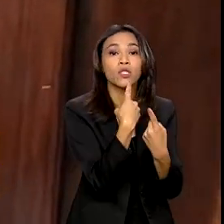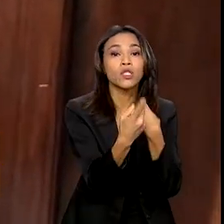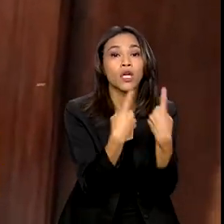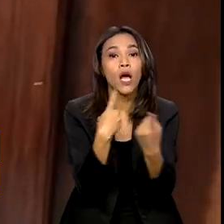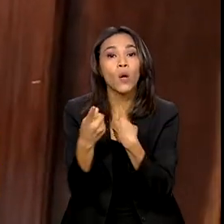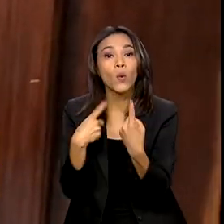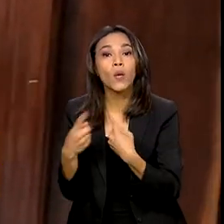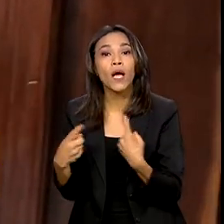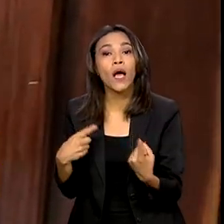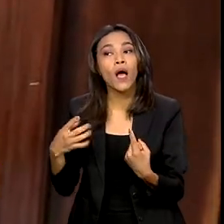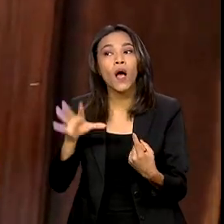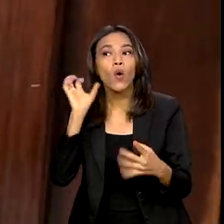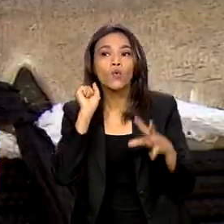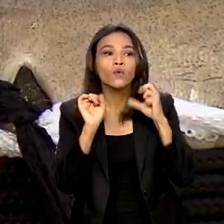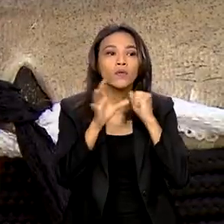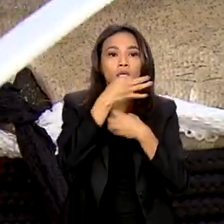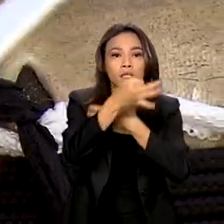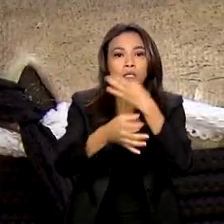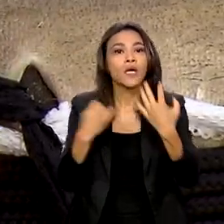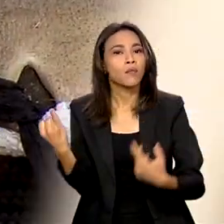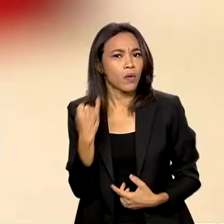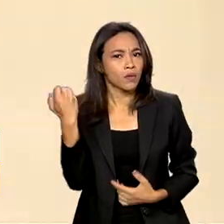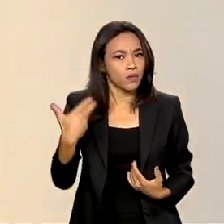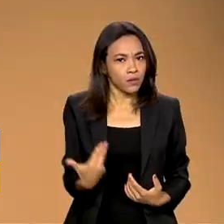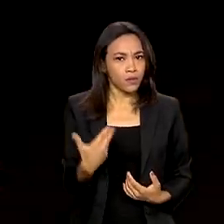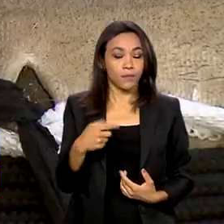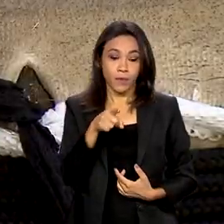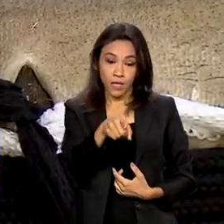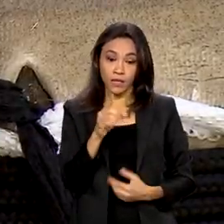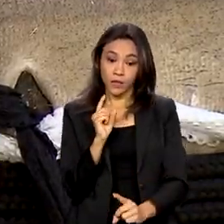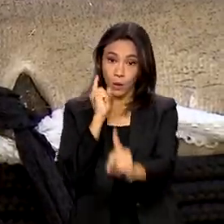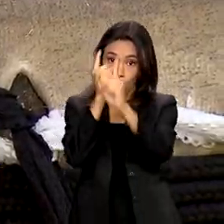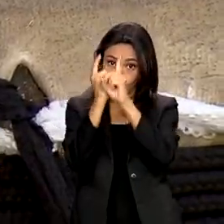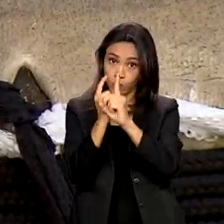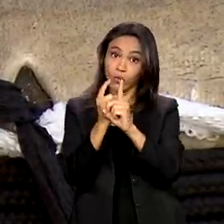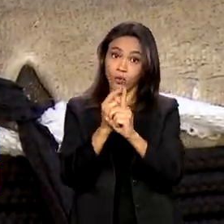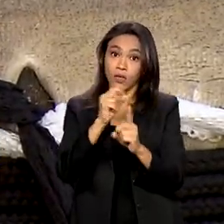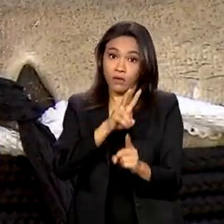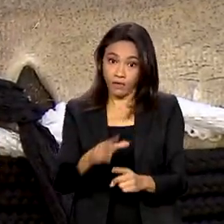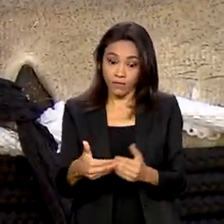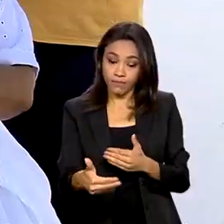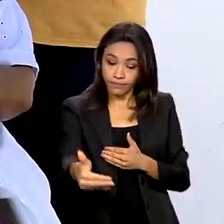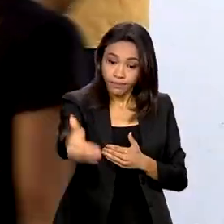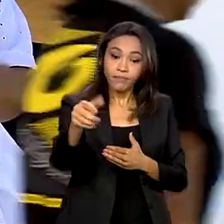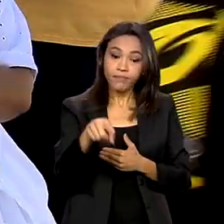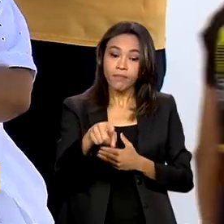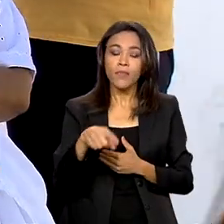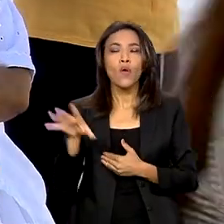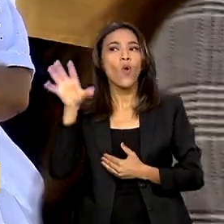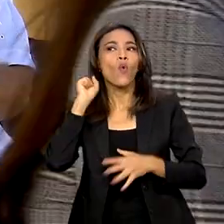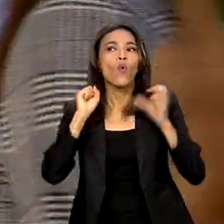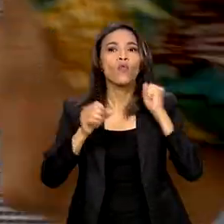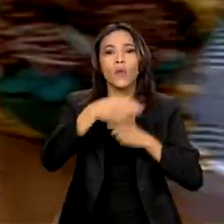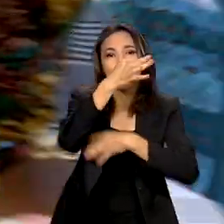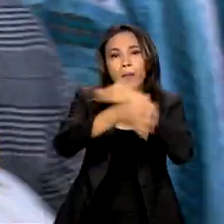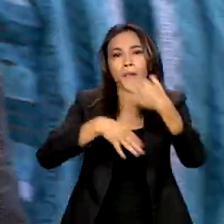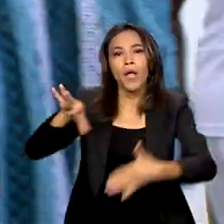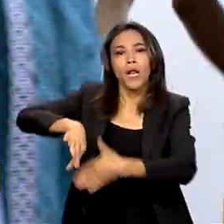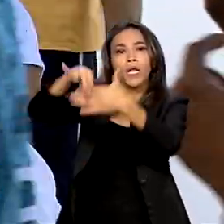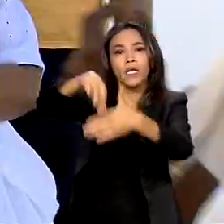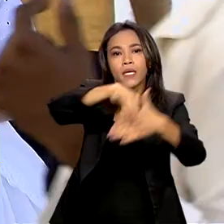a escuta sensível é muito importante. No encontro Abre Caminhos pelo Brasil serão ouvidas as lideranças e